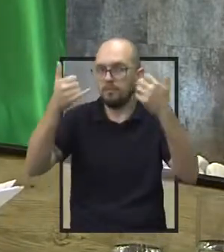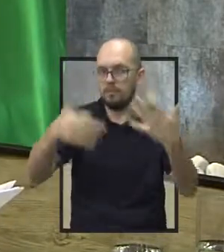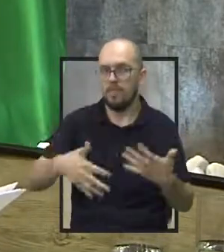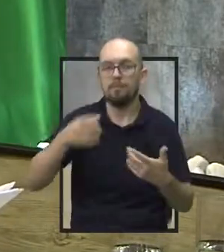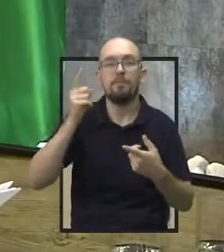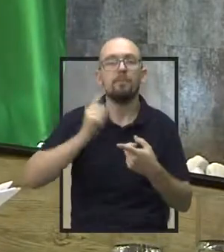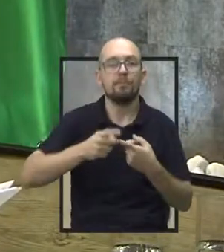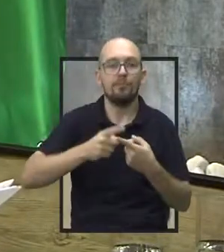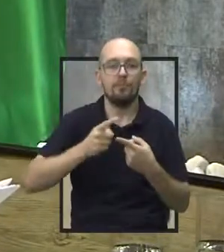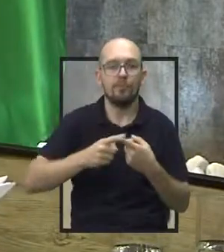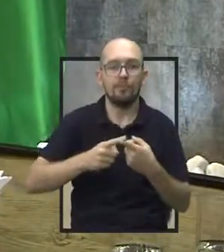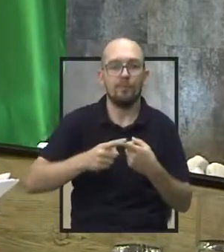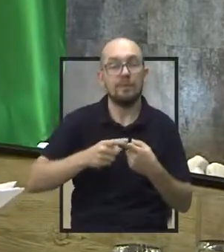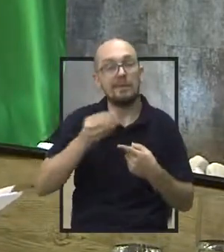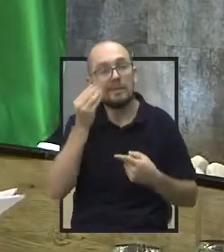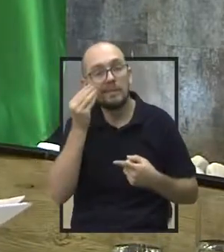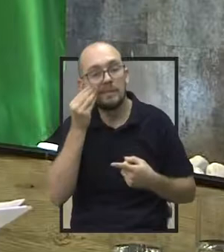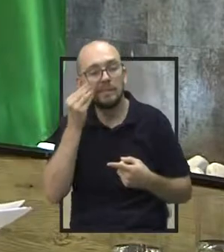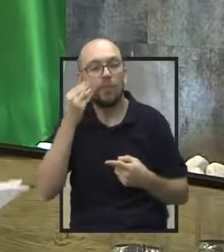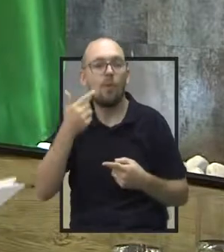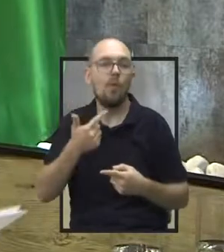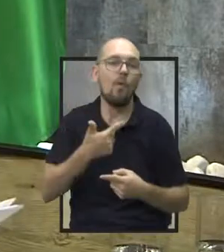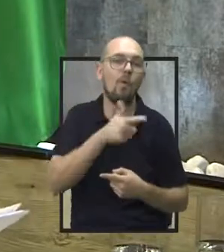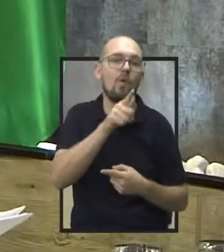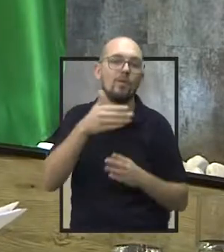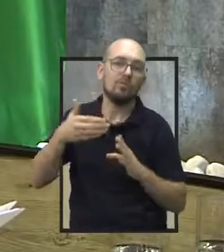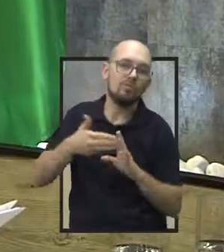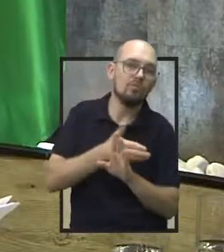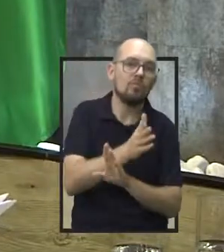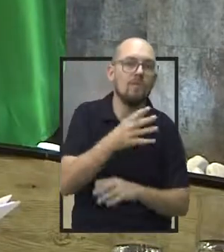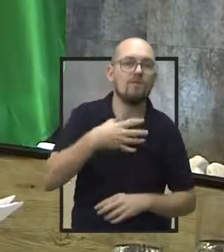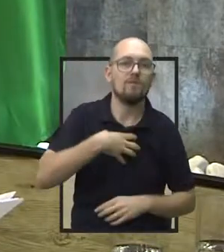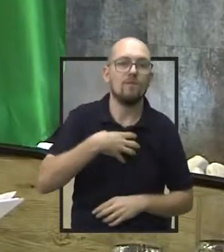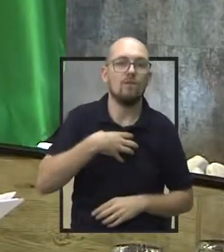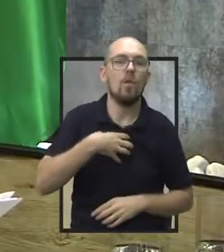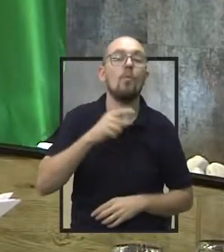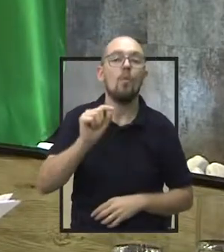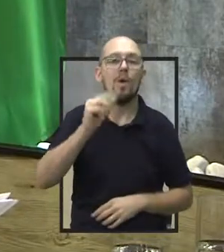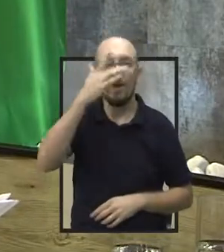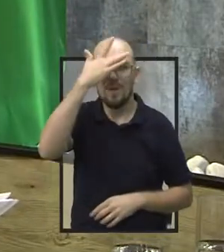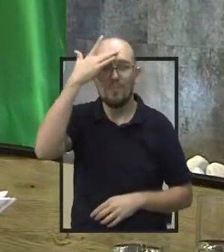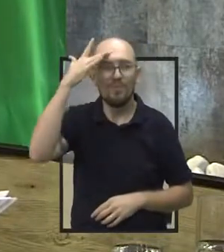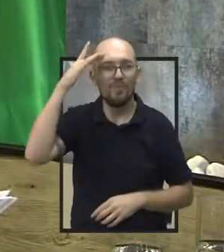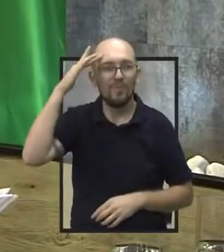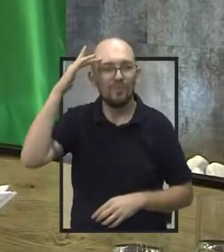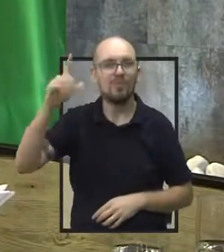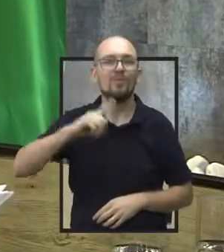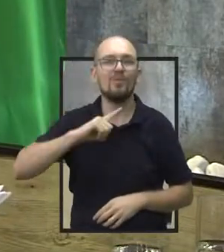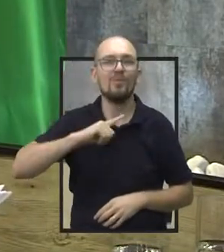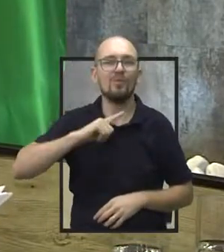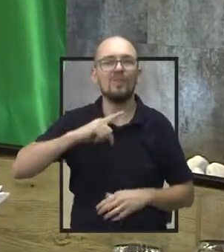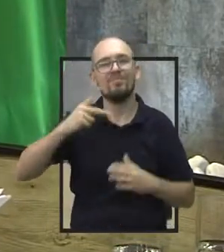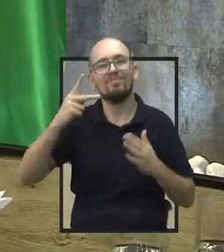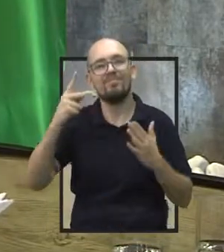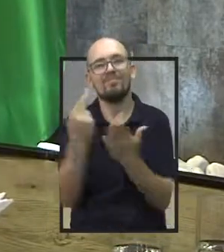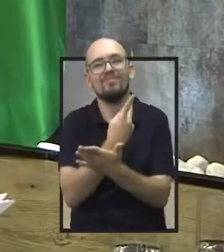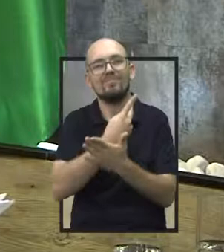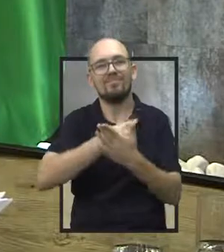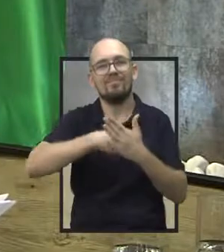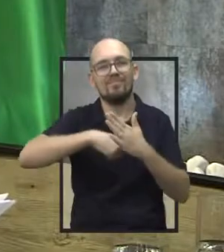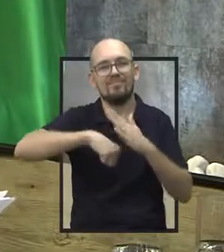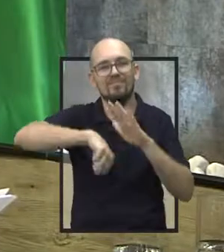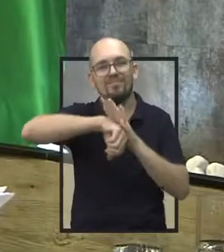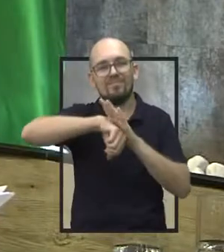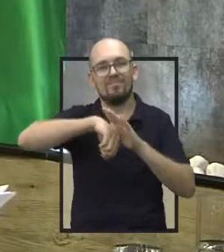agora, ultimamente, num outro projeto, os apenados em Jaú, as pessoas que cometem pequenos